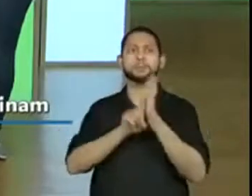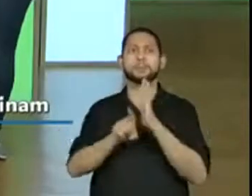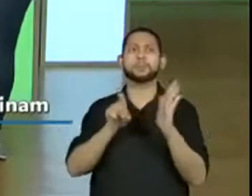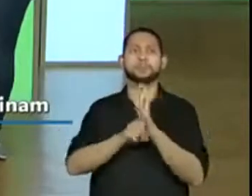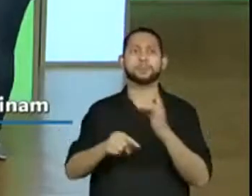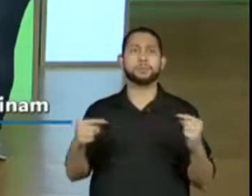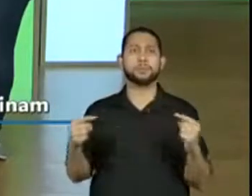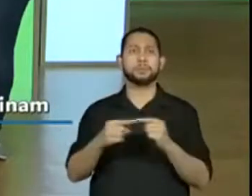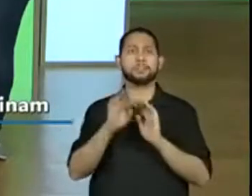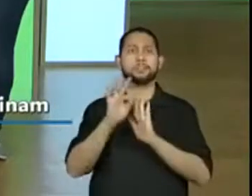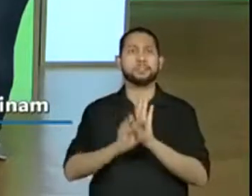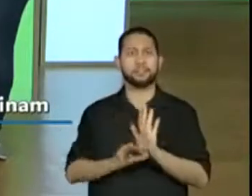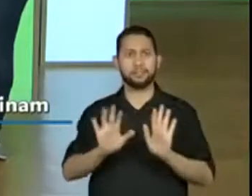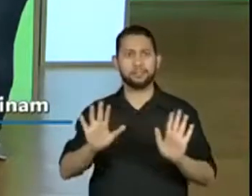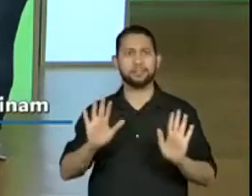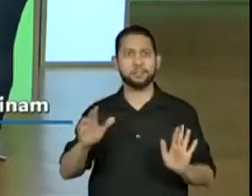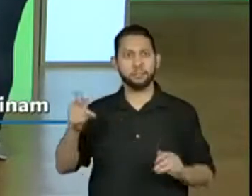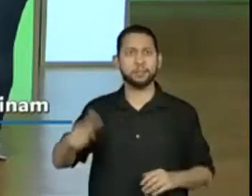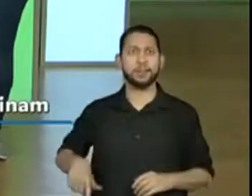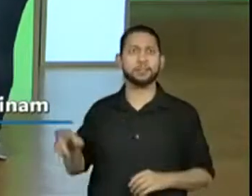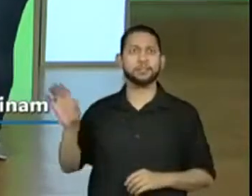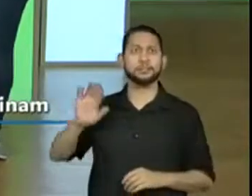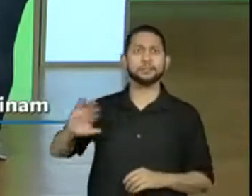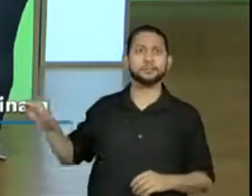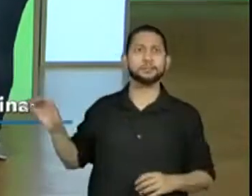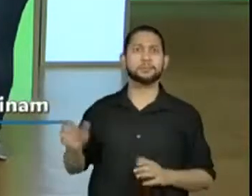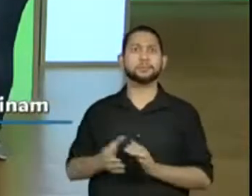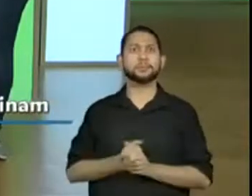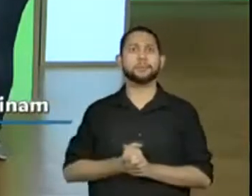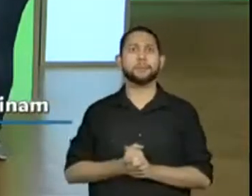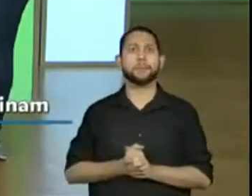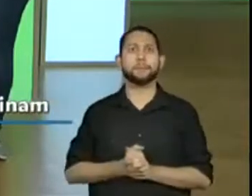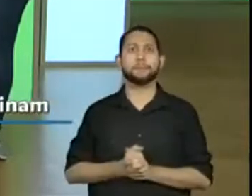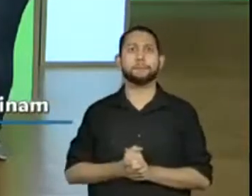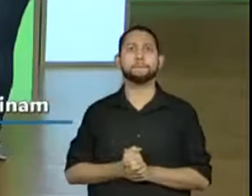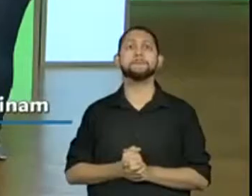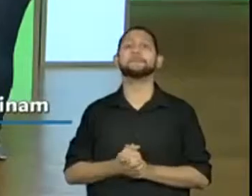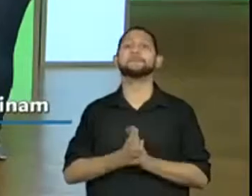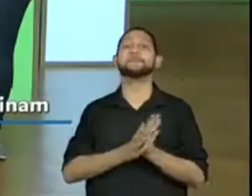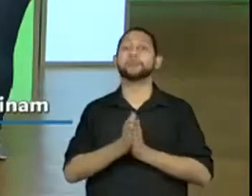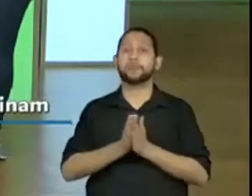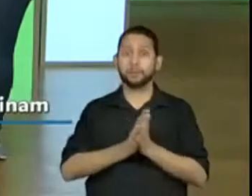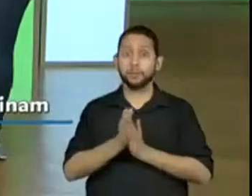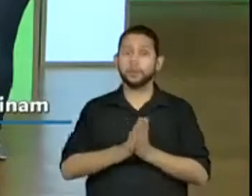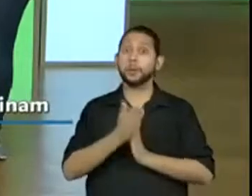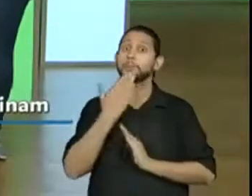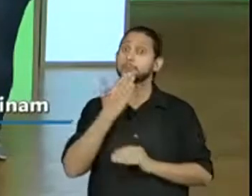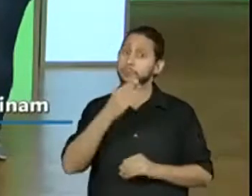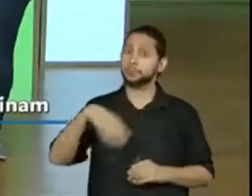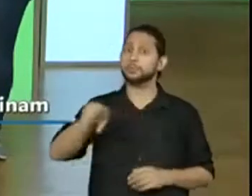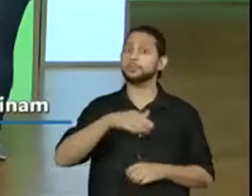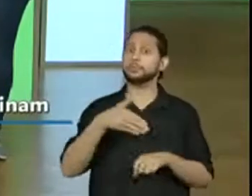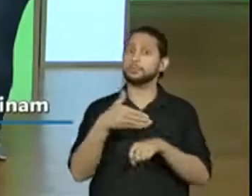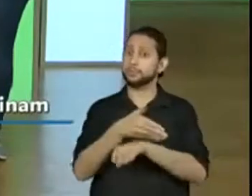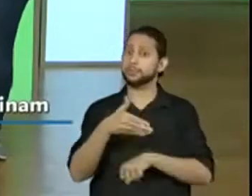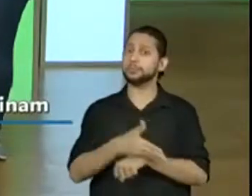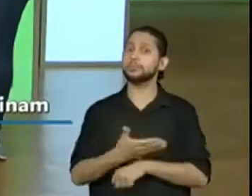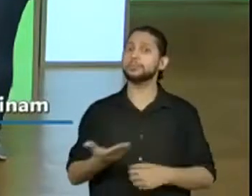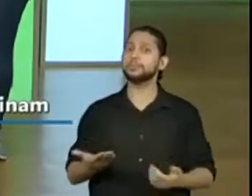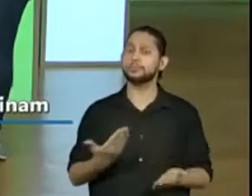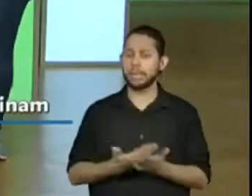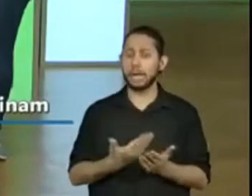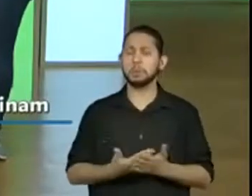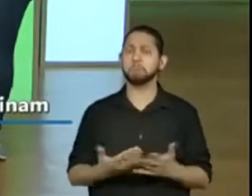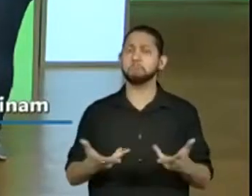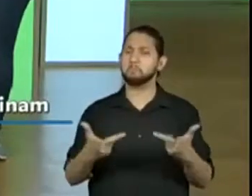esse texto, hein? Olha só. Então, peço a contribuição de todos aí. E essa aula, eles estão